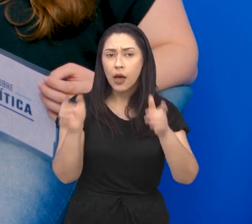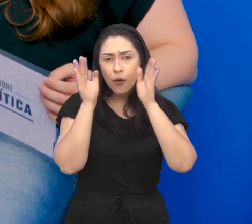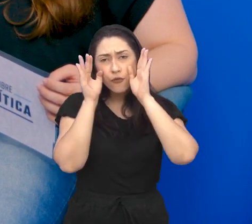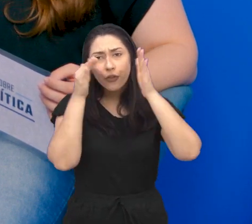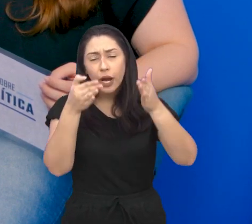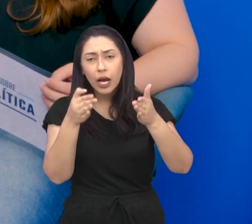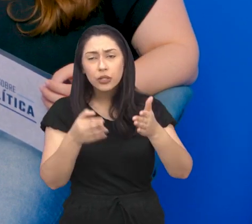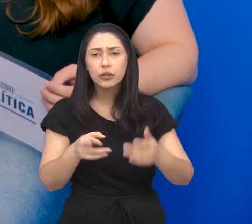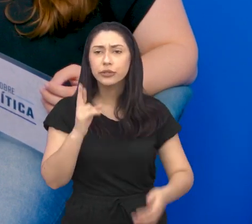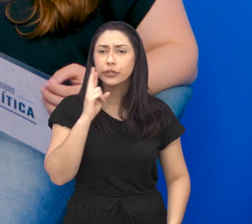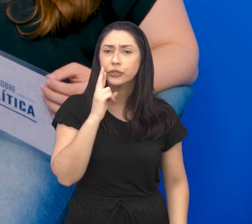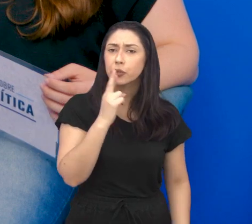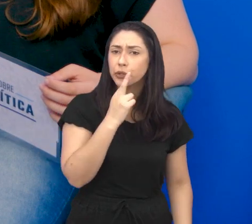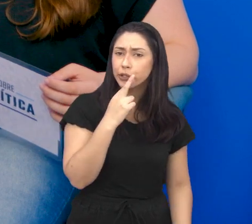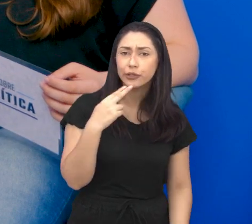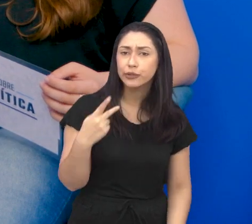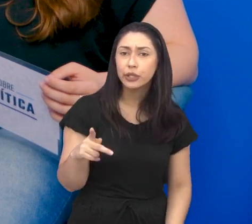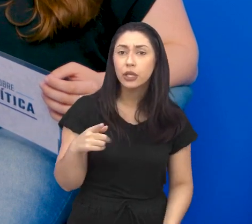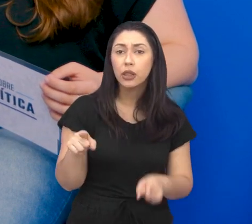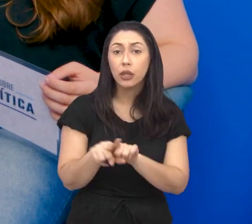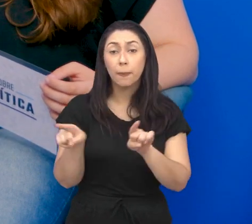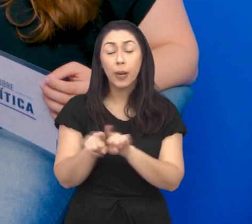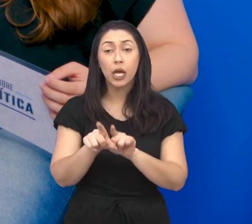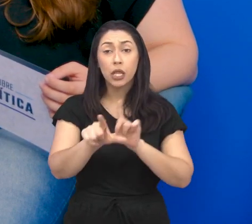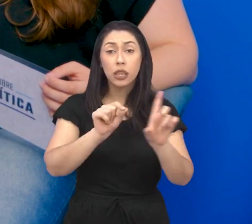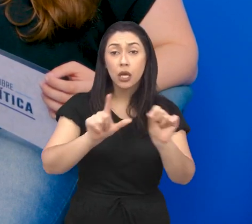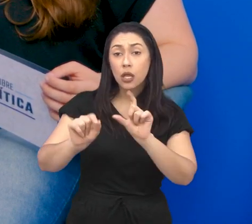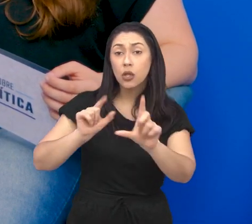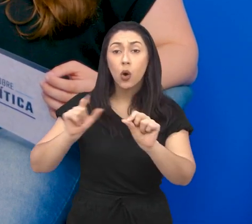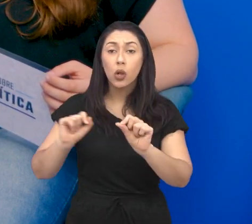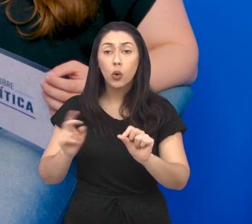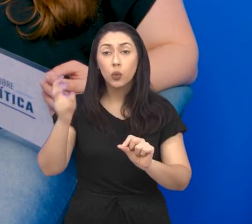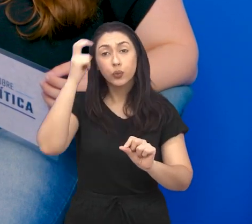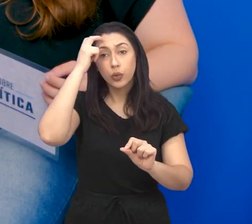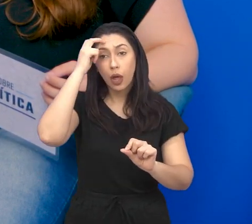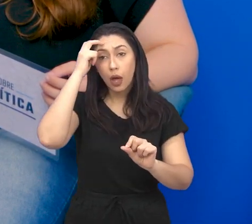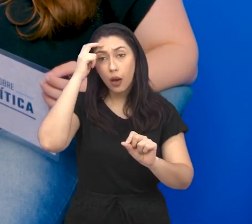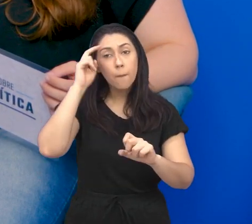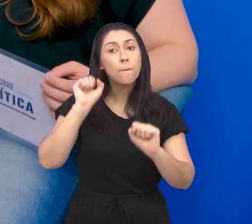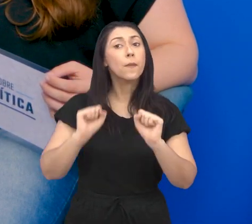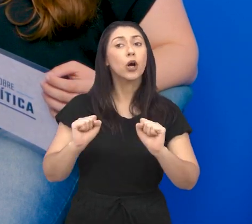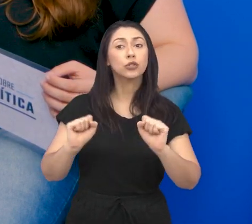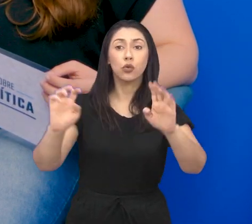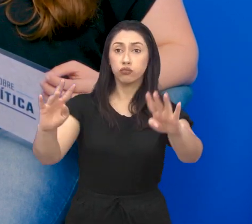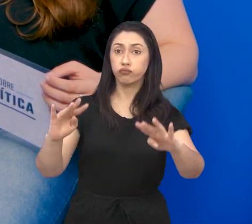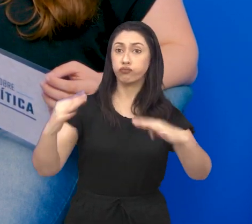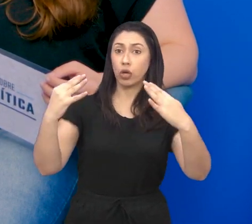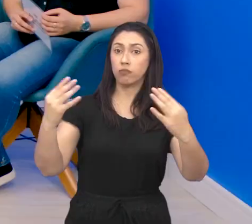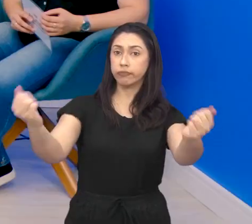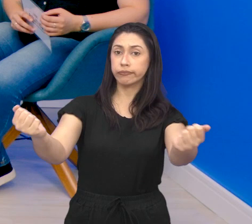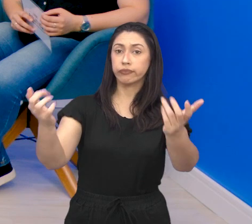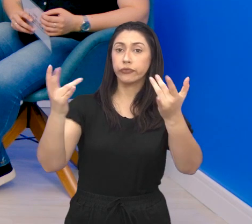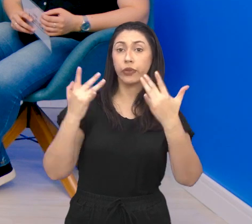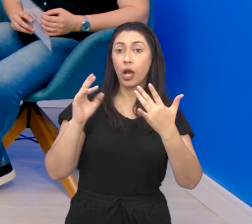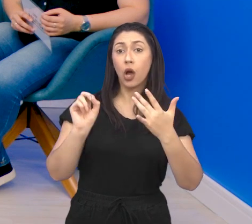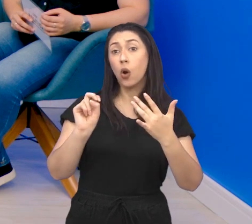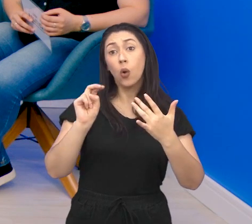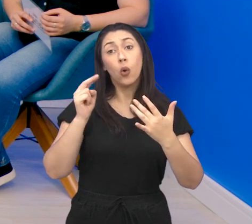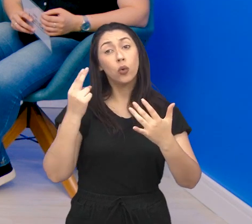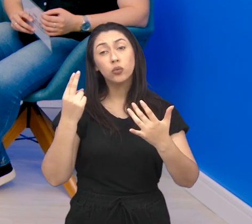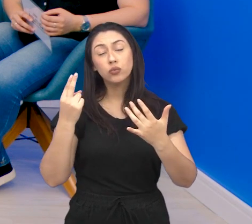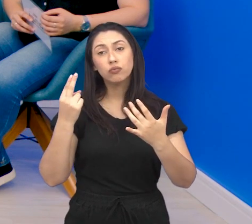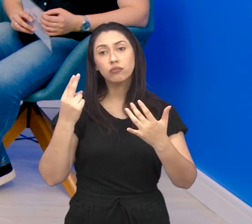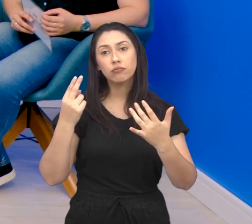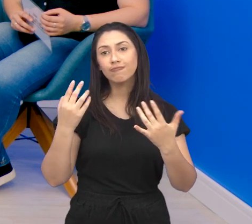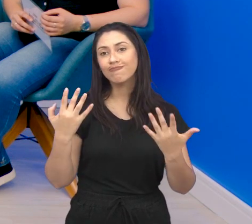restaurantes que São José dos Campos tem, as possibilidades culturais, isso também pode ser um atrativo para pessoas de fora ou acaba